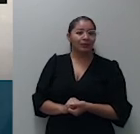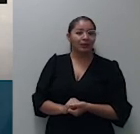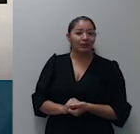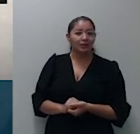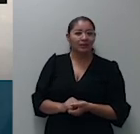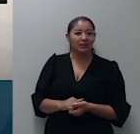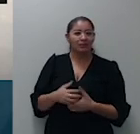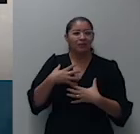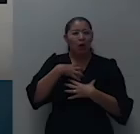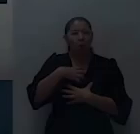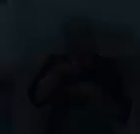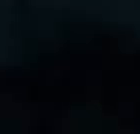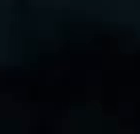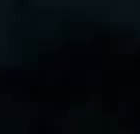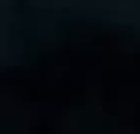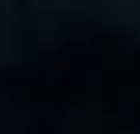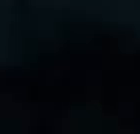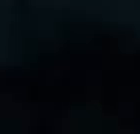está lento